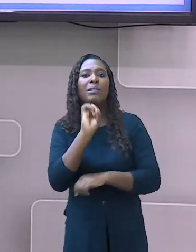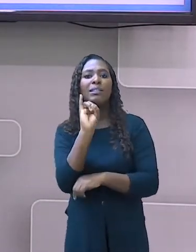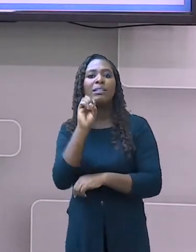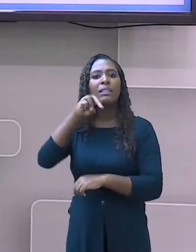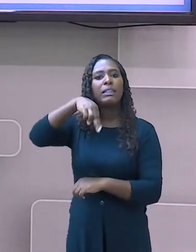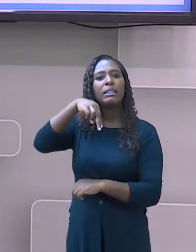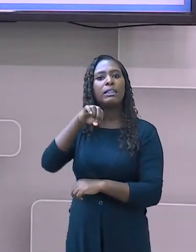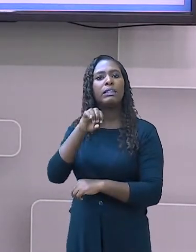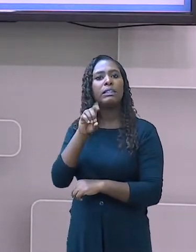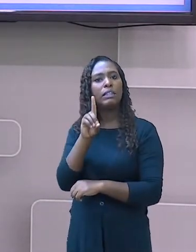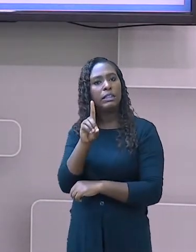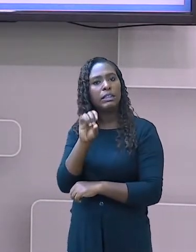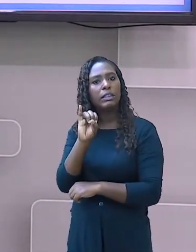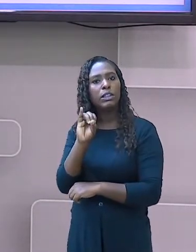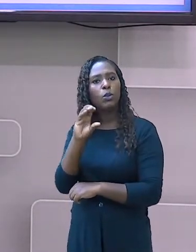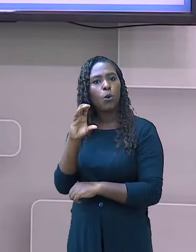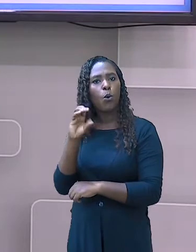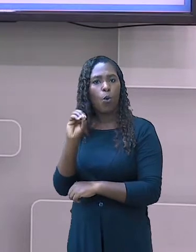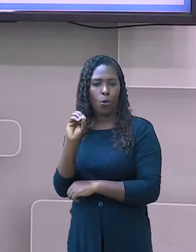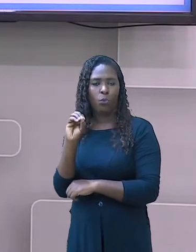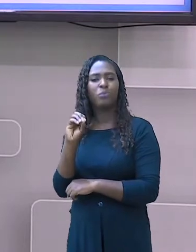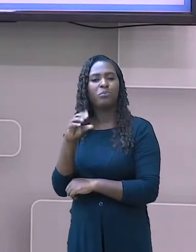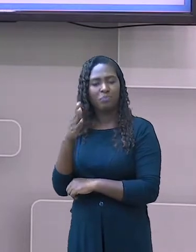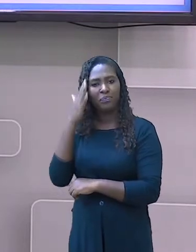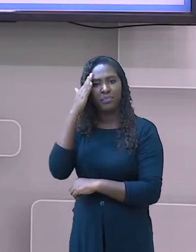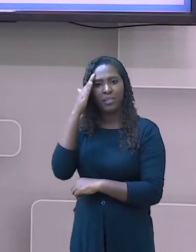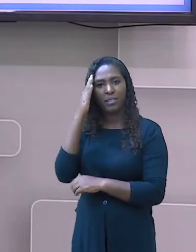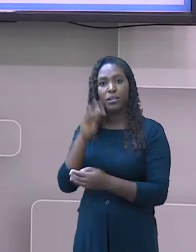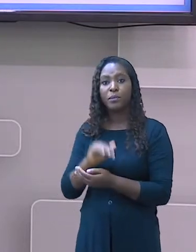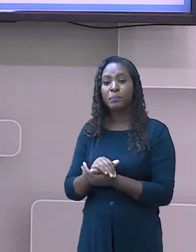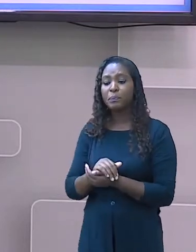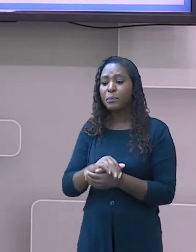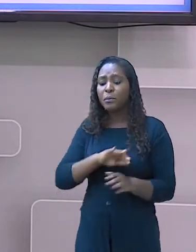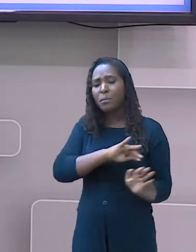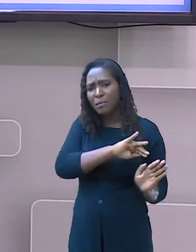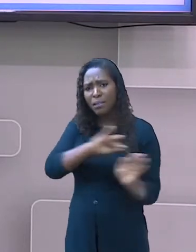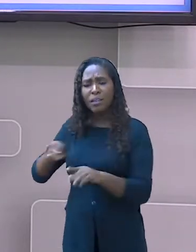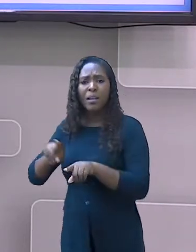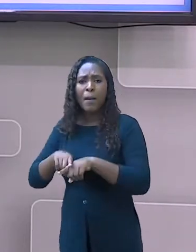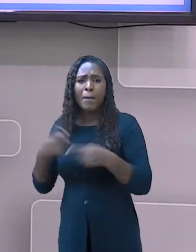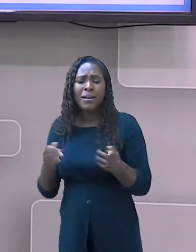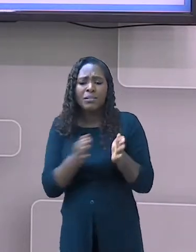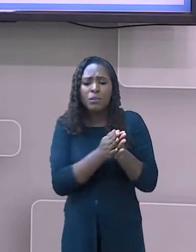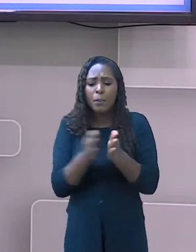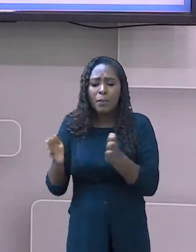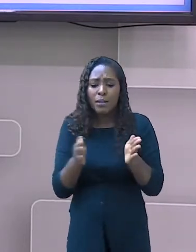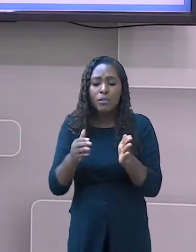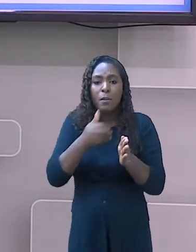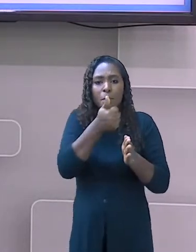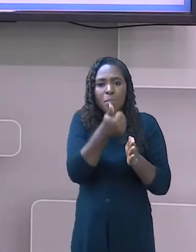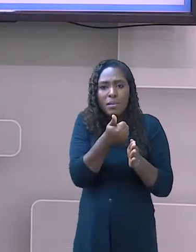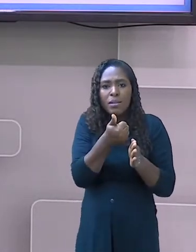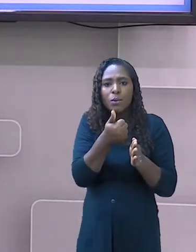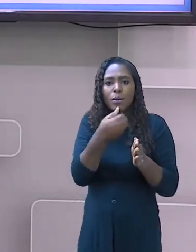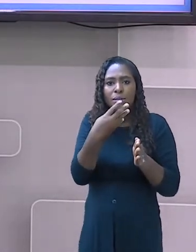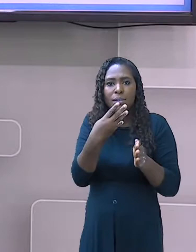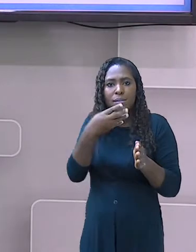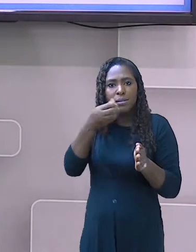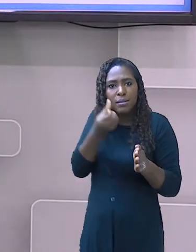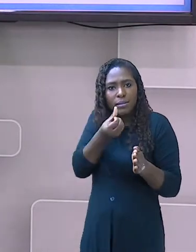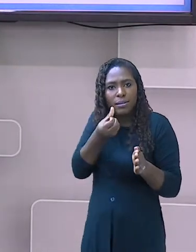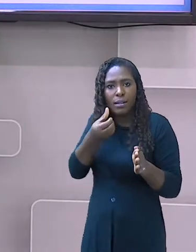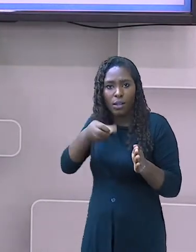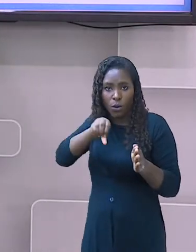navegador Vasco da Gama, entre 1469 e 1524, conseguiu